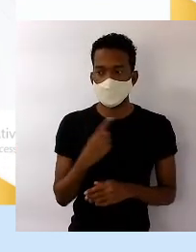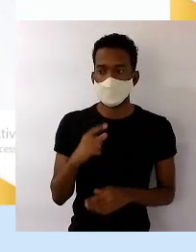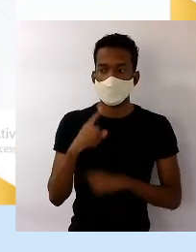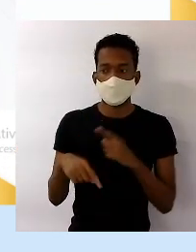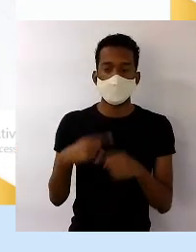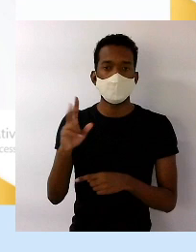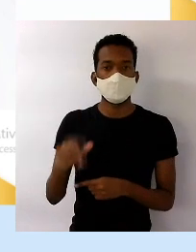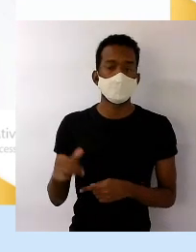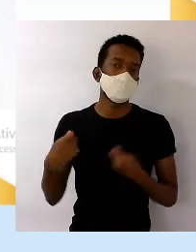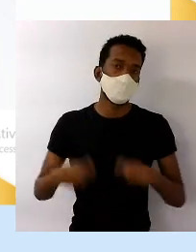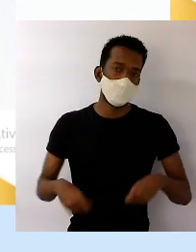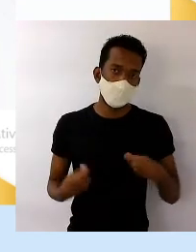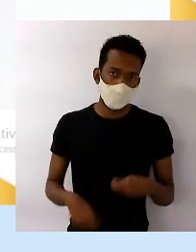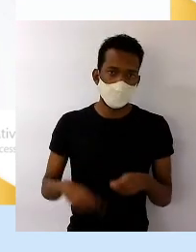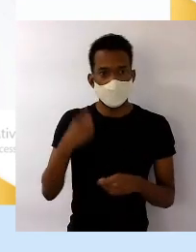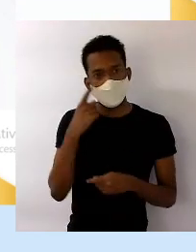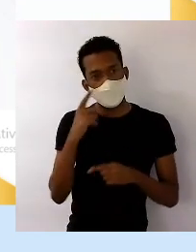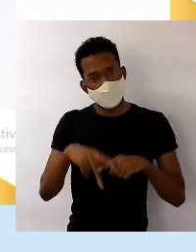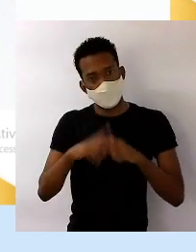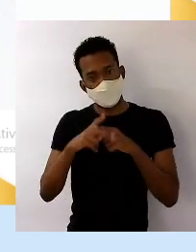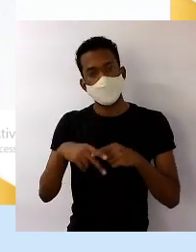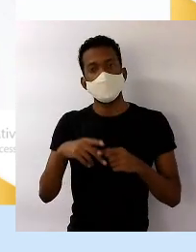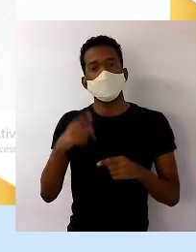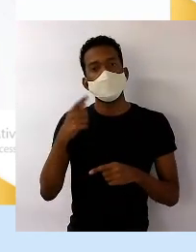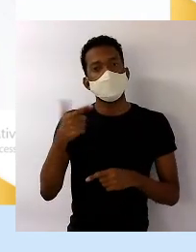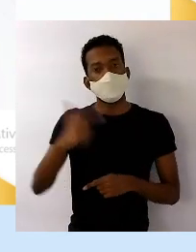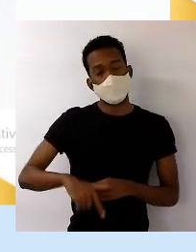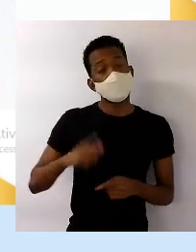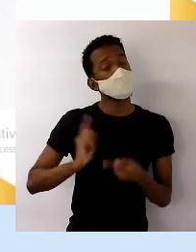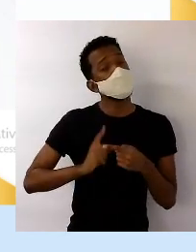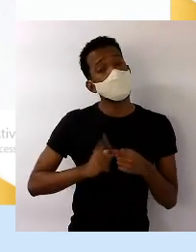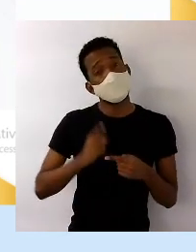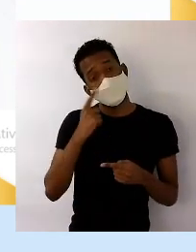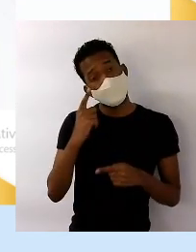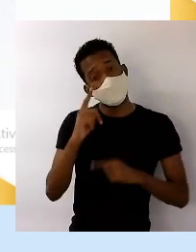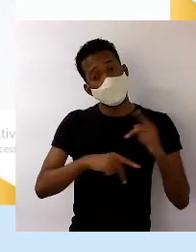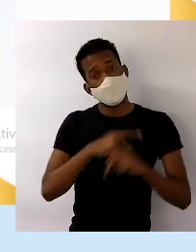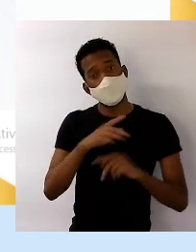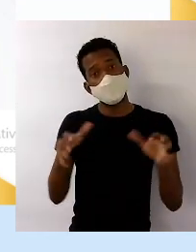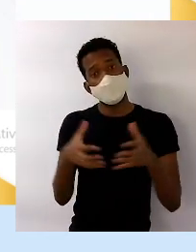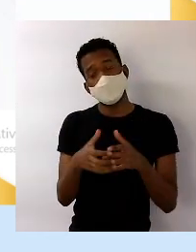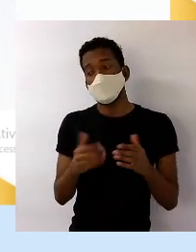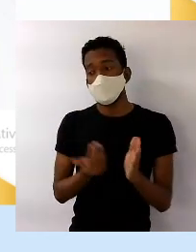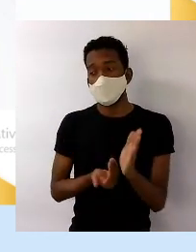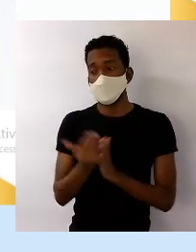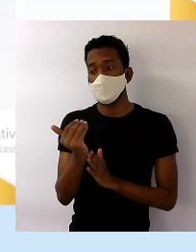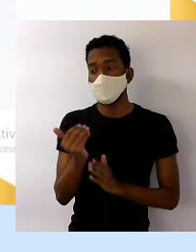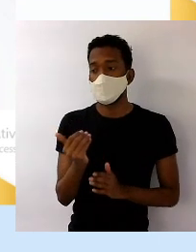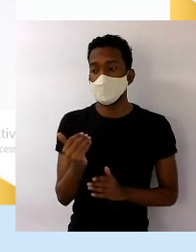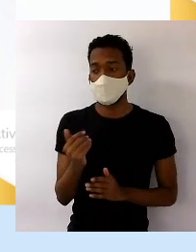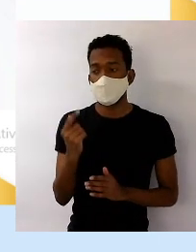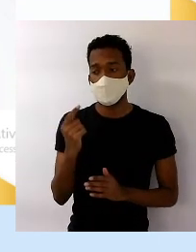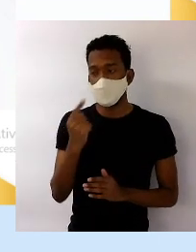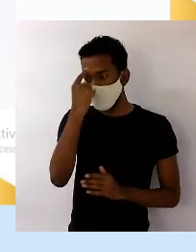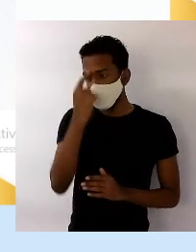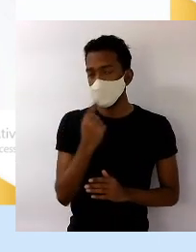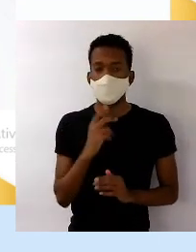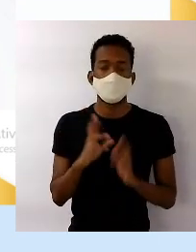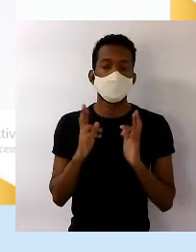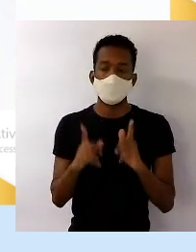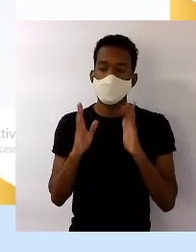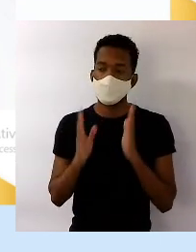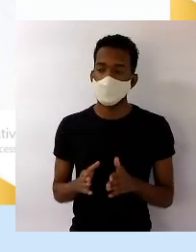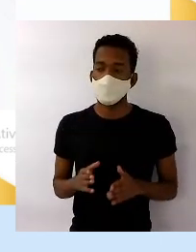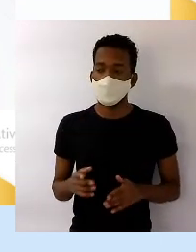vai ter que ser todo revisto, porque a gente vê que a população, ela começa a ter um perfil diferente. Esse